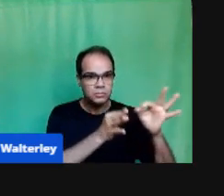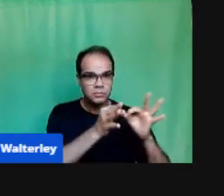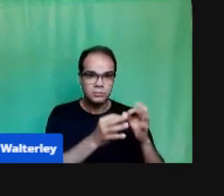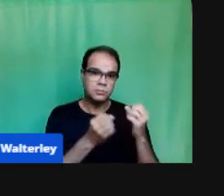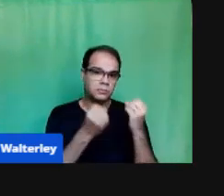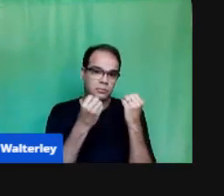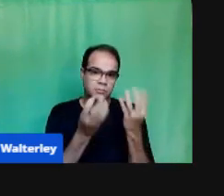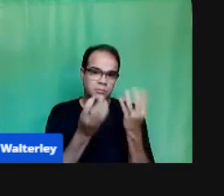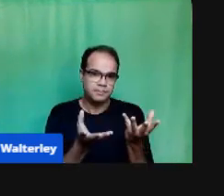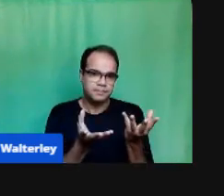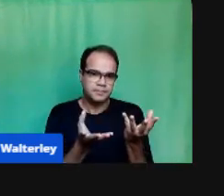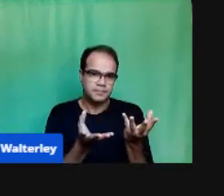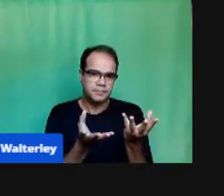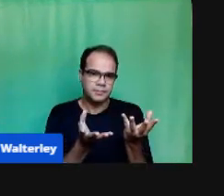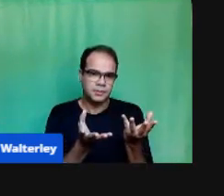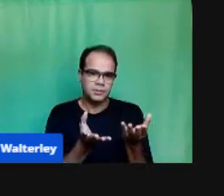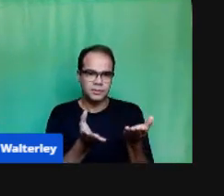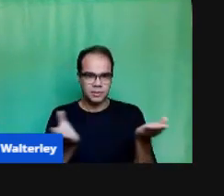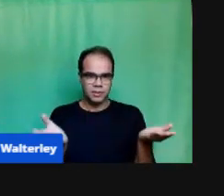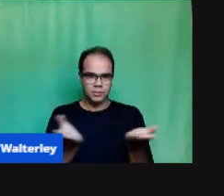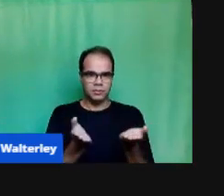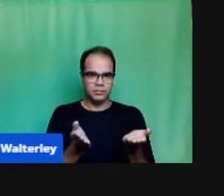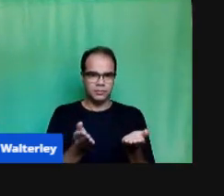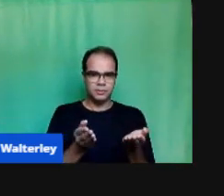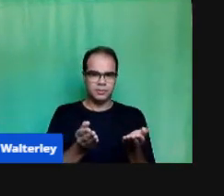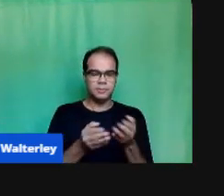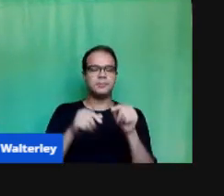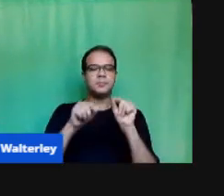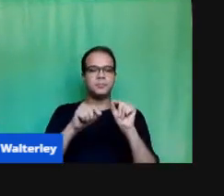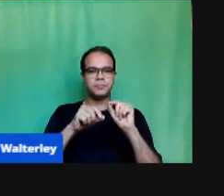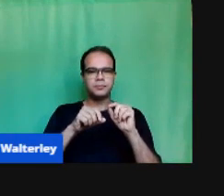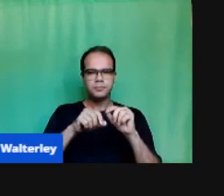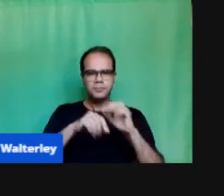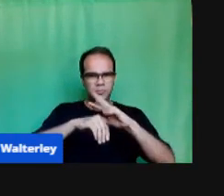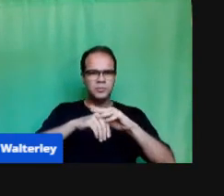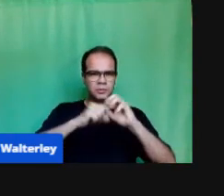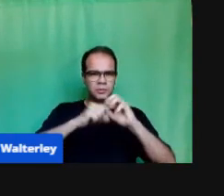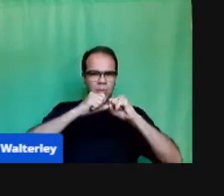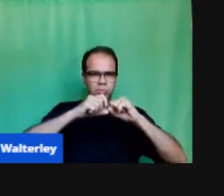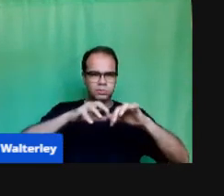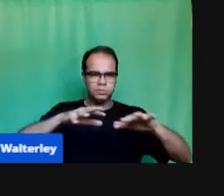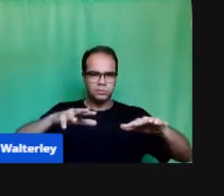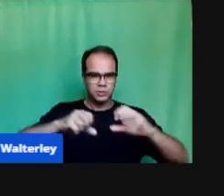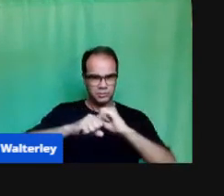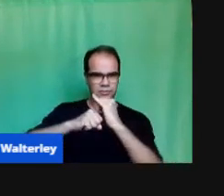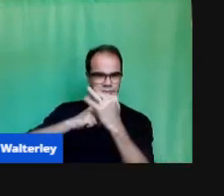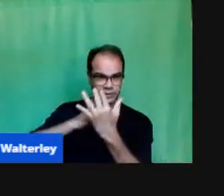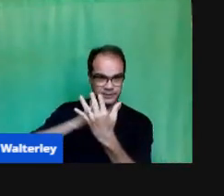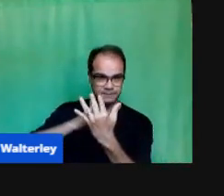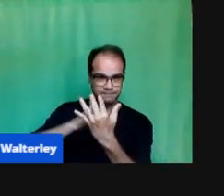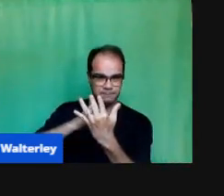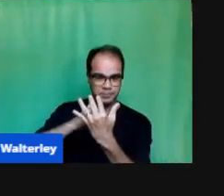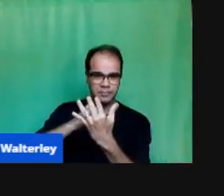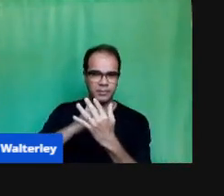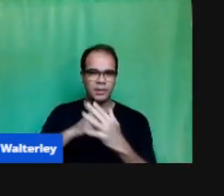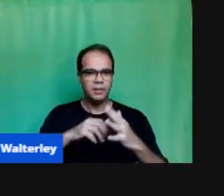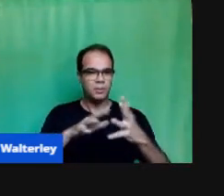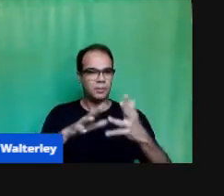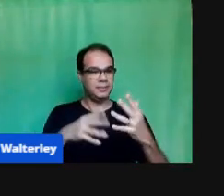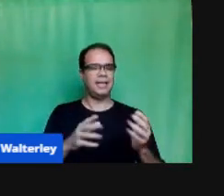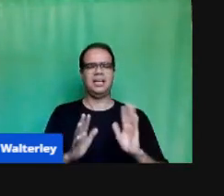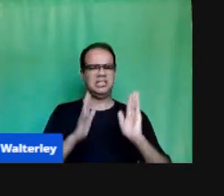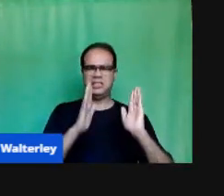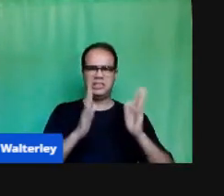fomos preparados para esse momento da pandemia, né? Não tivemos tempo de pensar, de refletir como